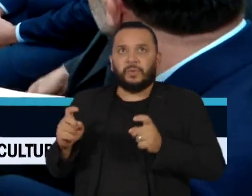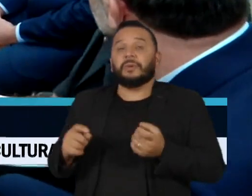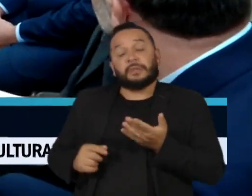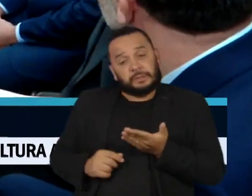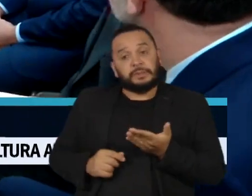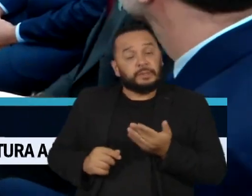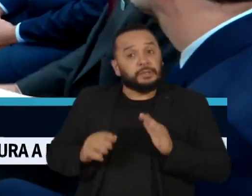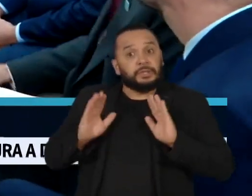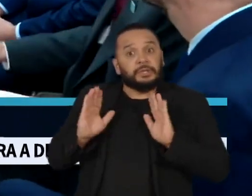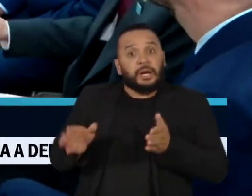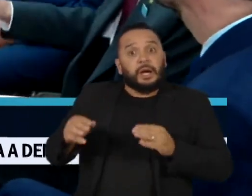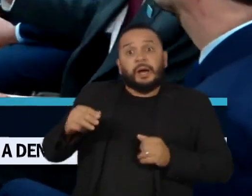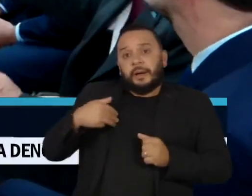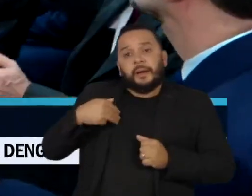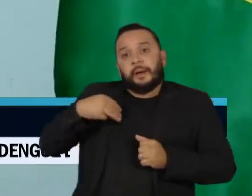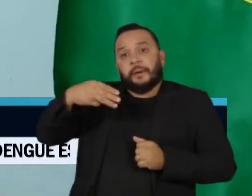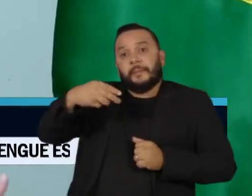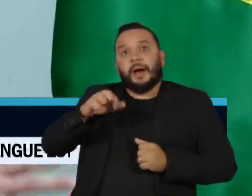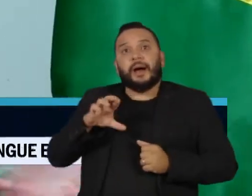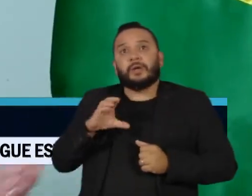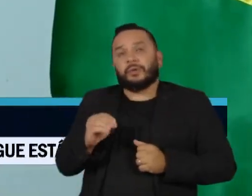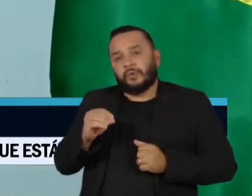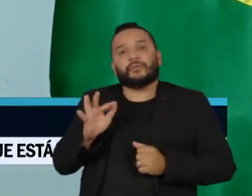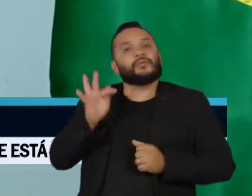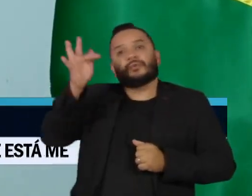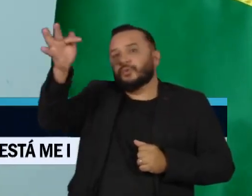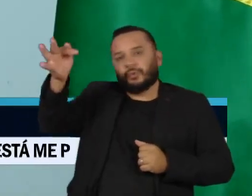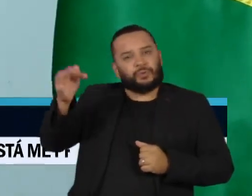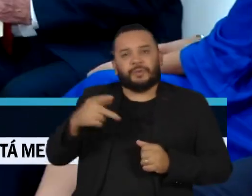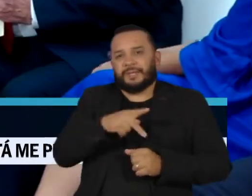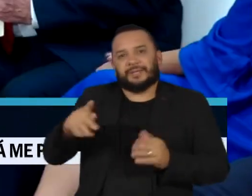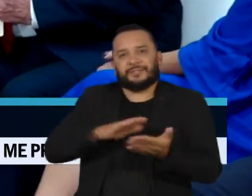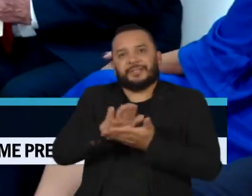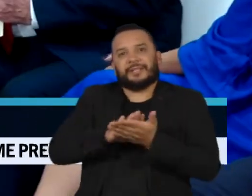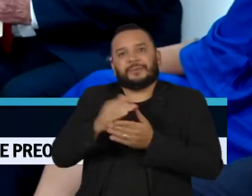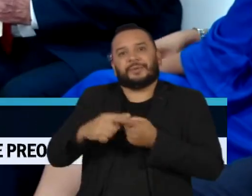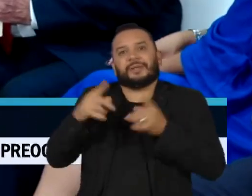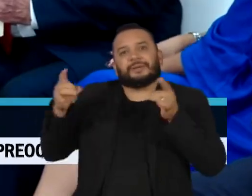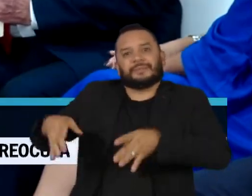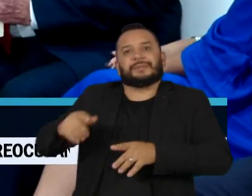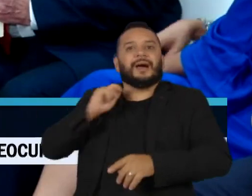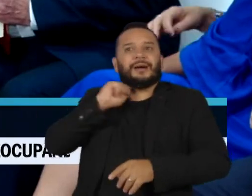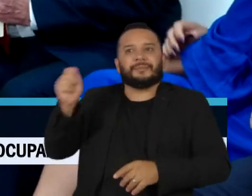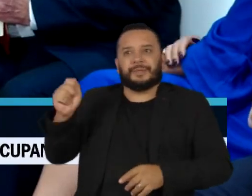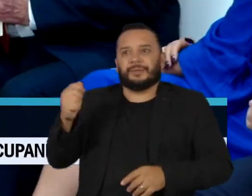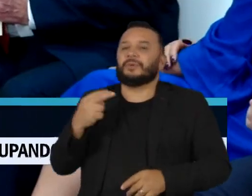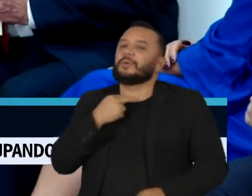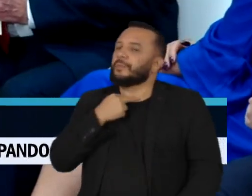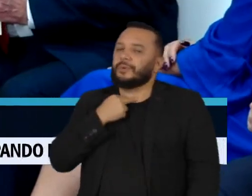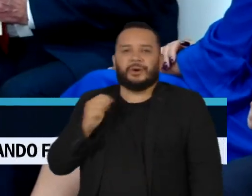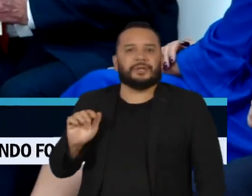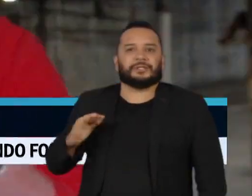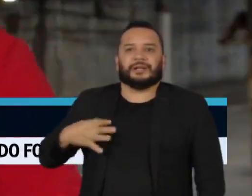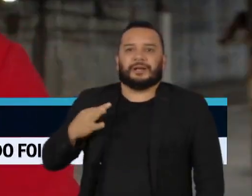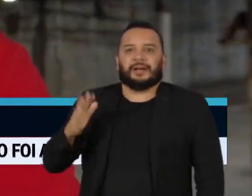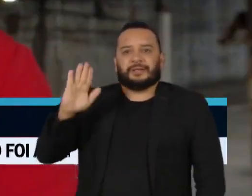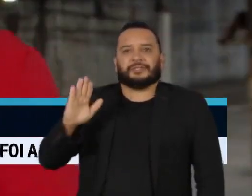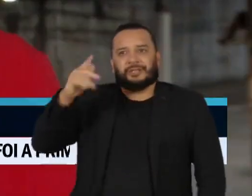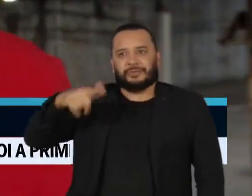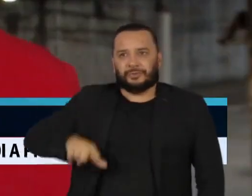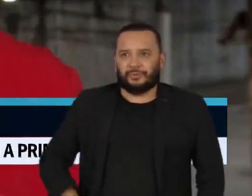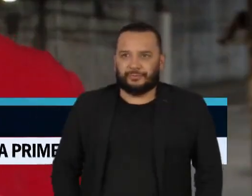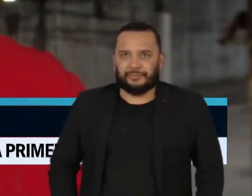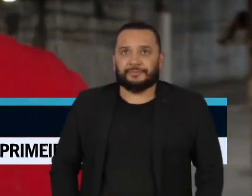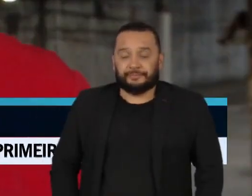não vai estar do outro lado da mesa porque deixa o cargo em abril e não pode disputar um novo mandato. A